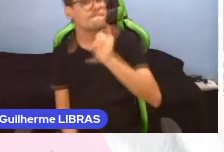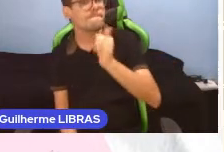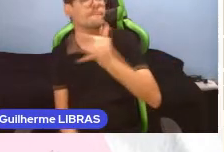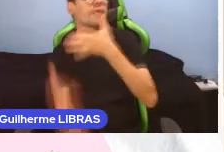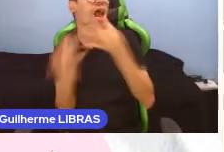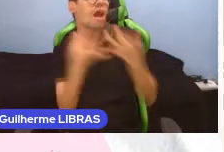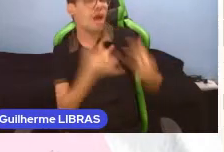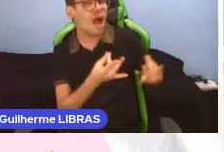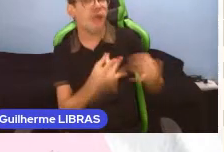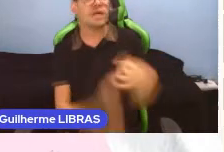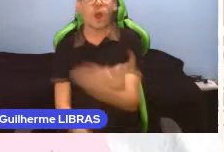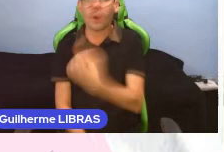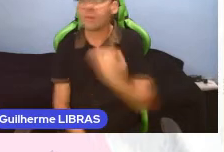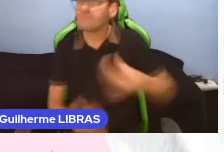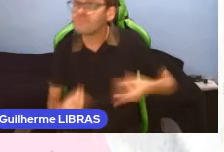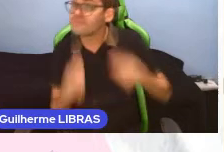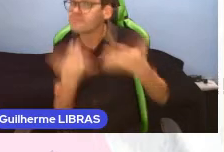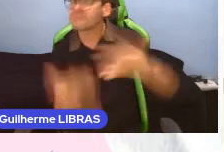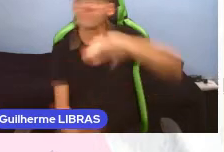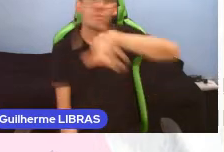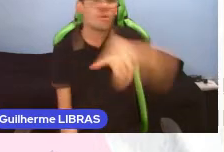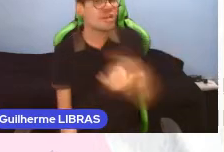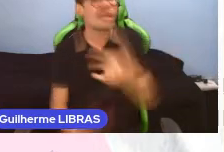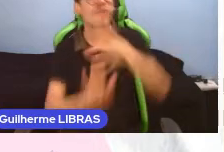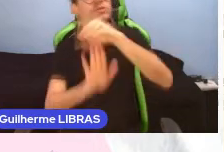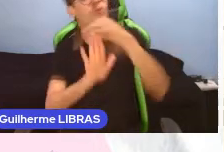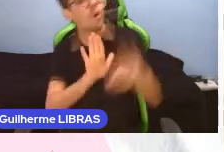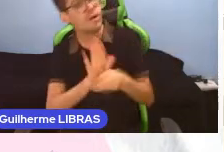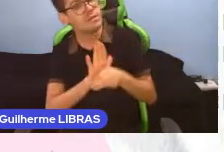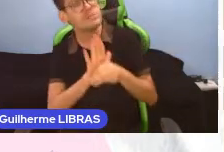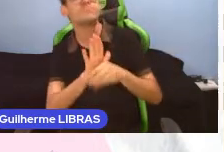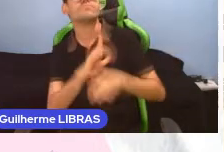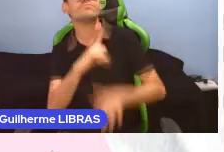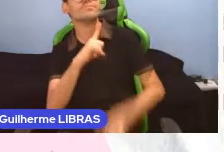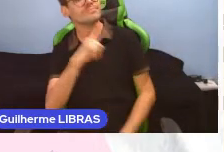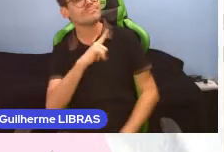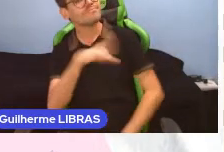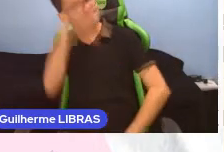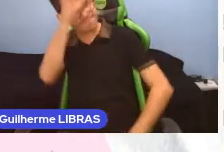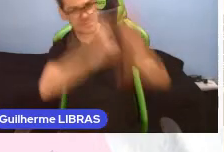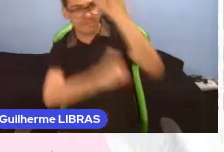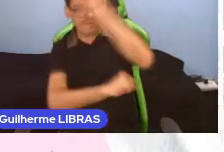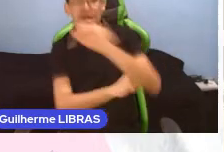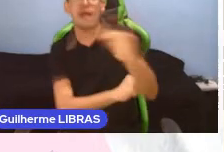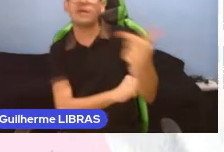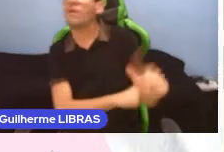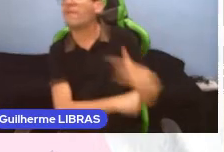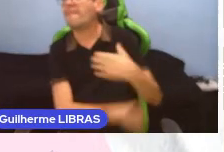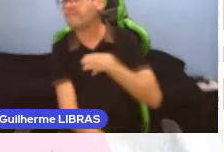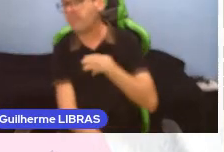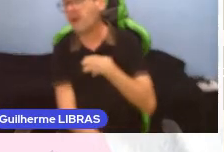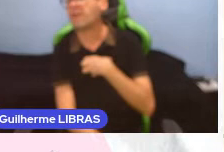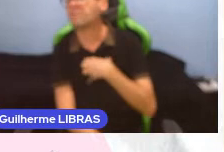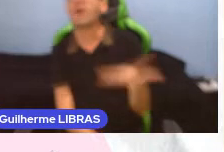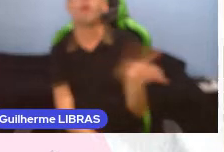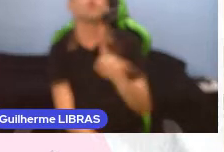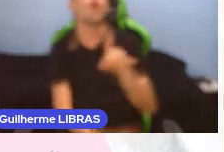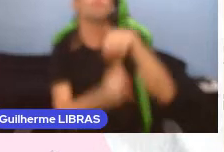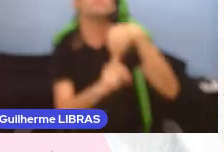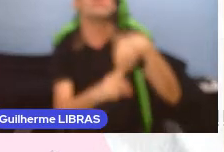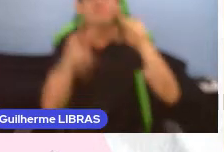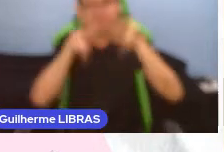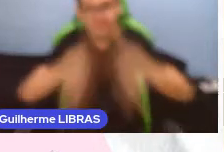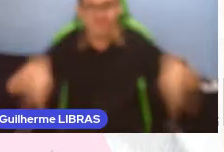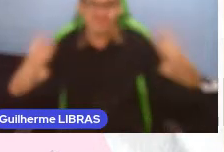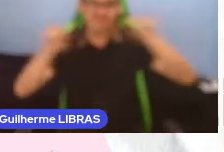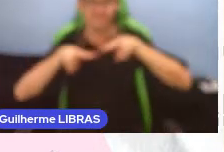oportunidade de que seu conteúdo informacional possa ser conhecido por outra via que não unicamente a visão. Na